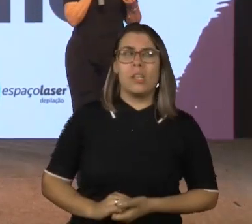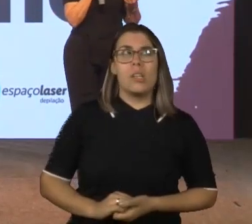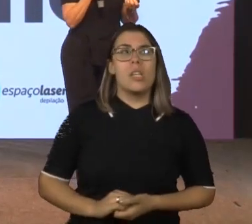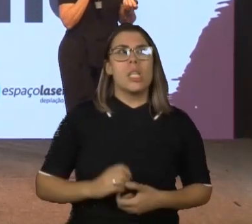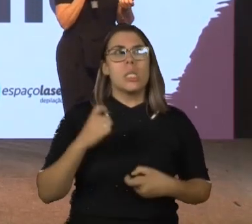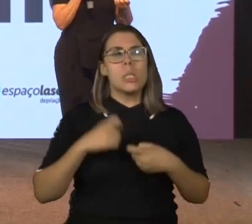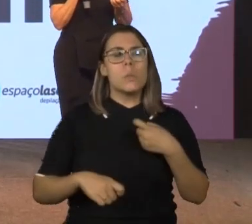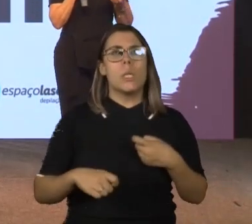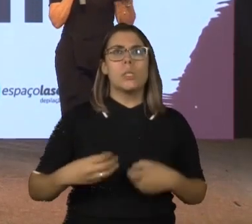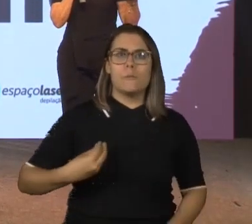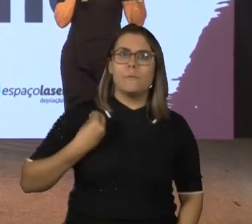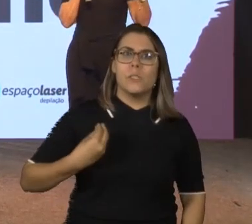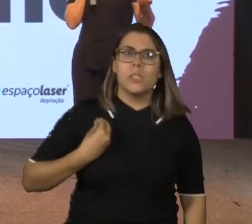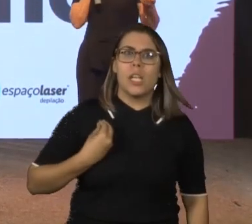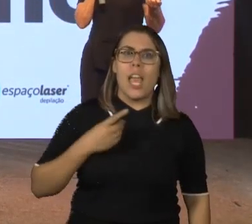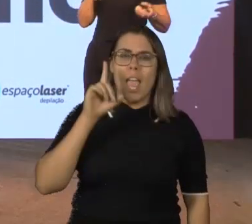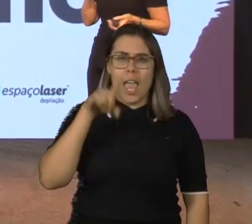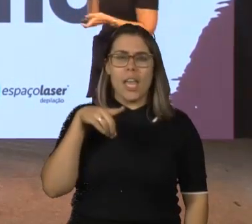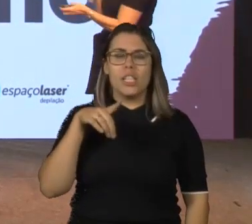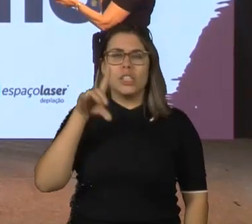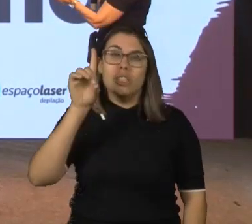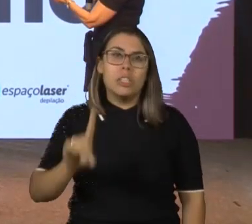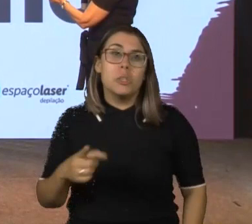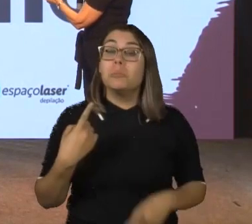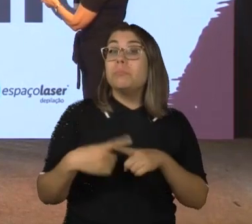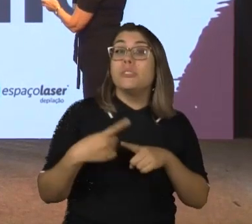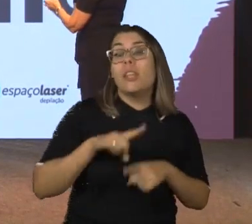Sexualidade é vida, é direito meu. Por que não?